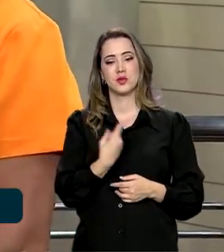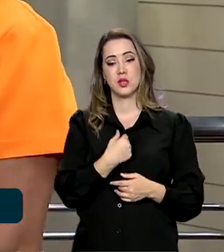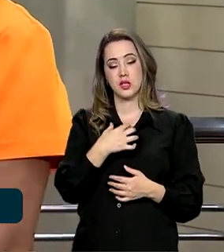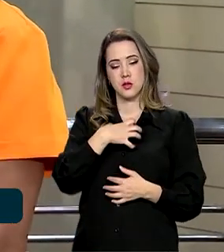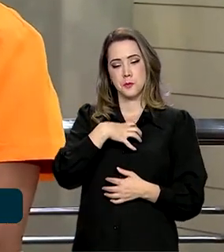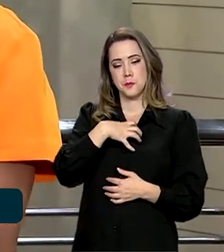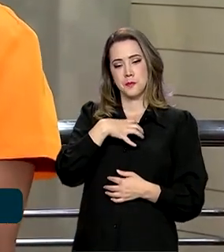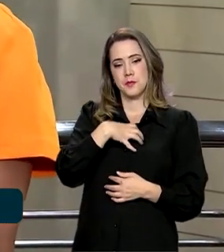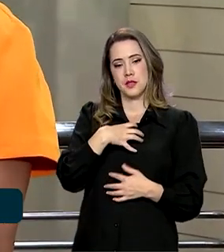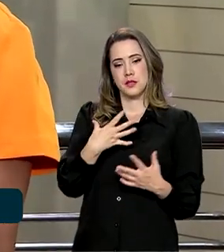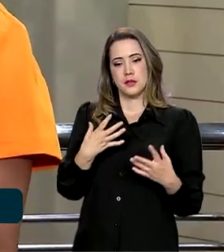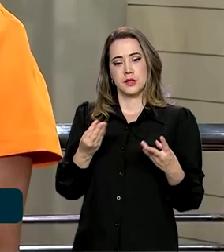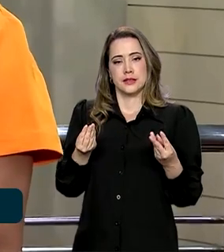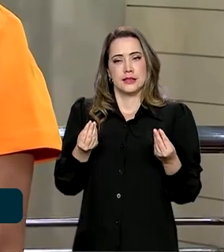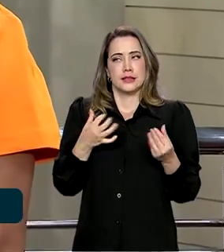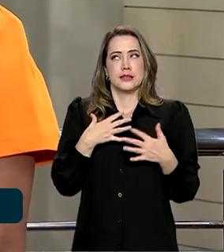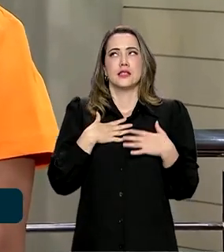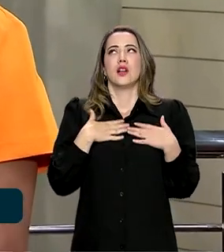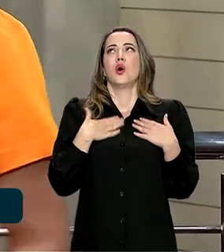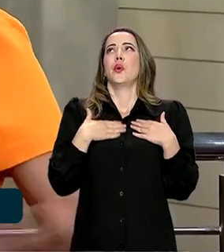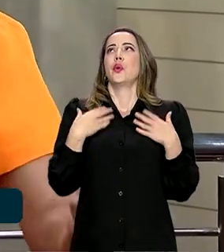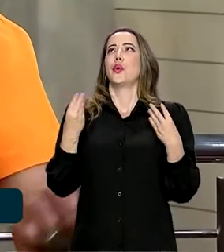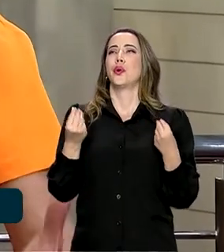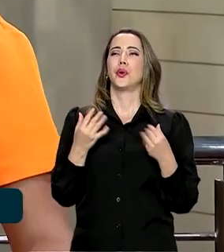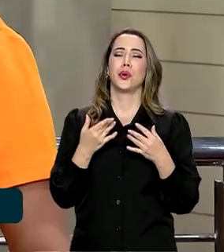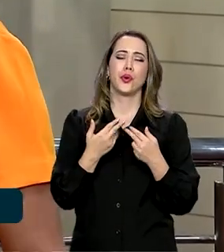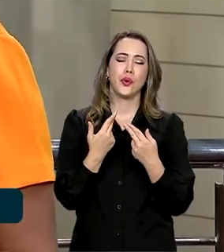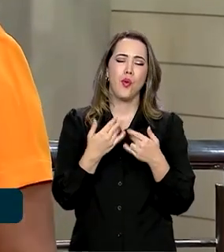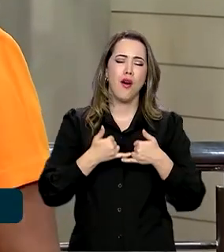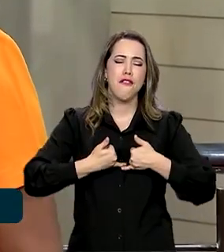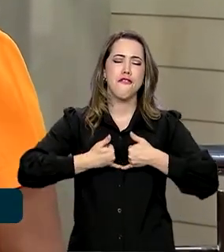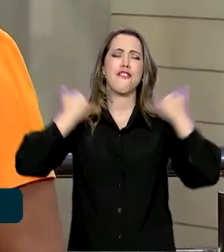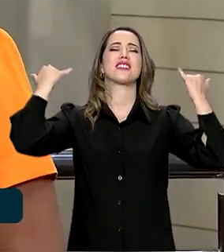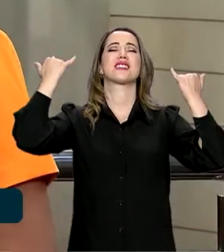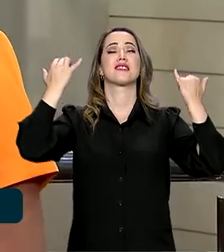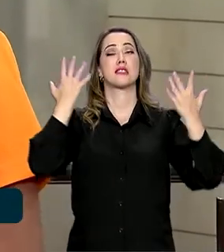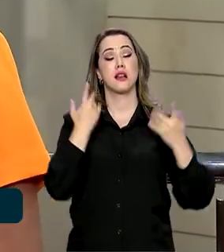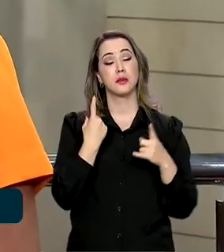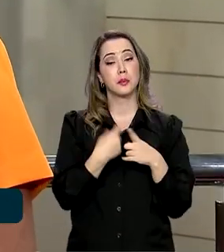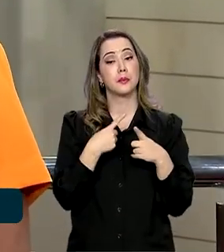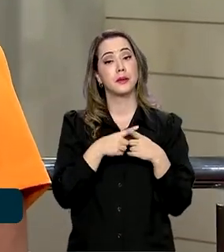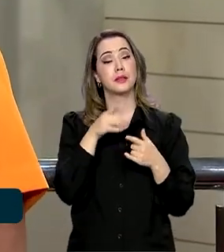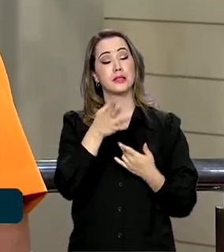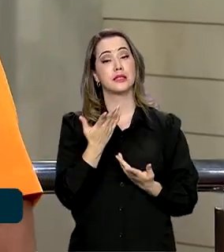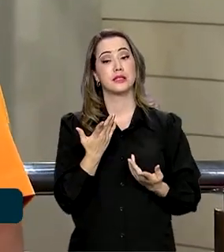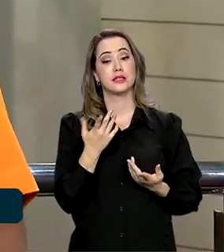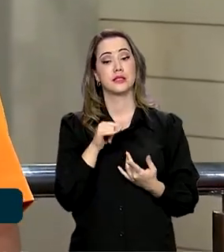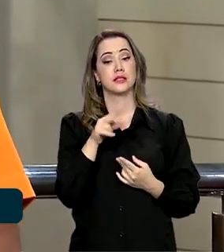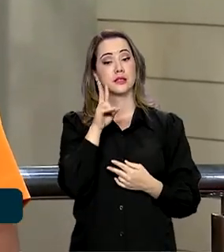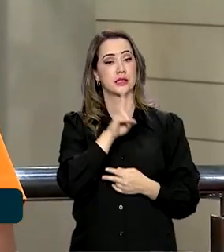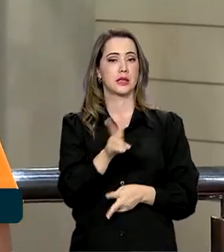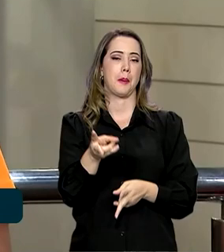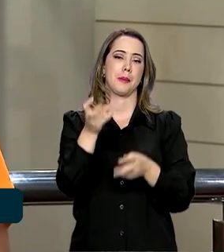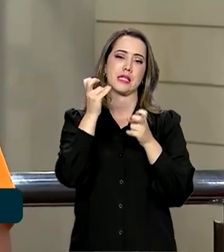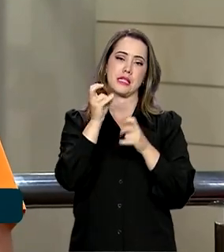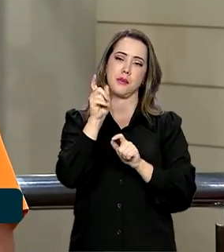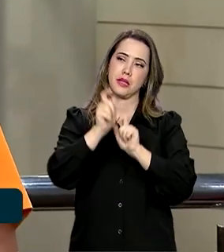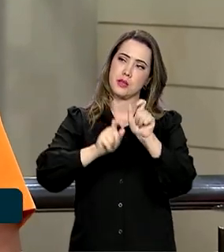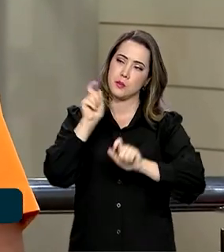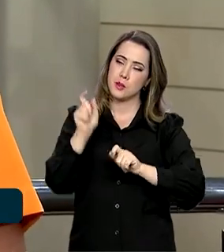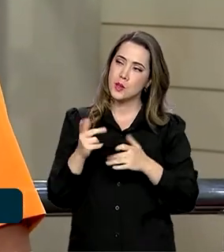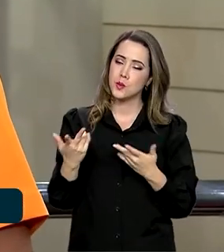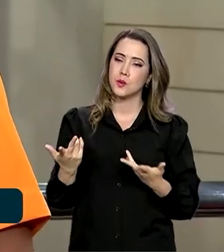sentimento que parecia uma festa da democracia, né? Porque você percebe que as pessoas